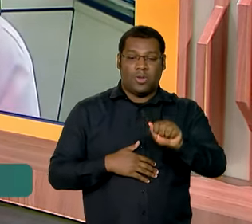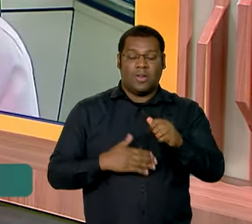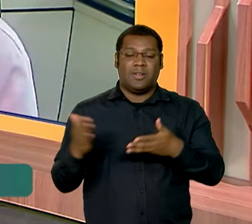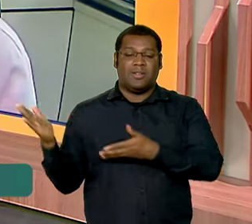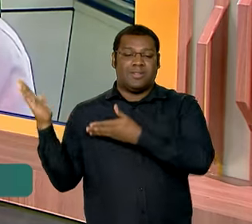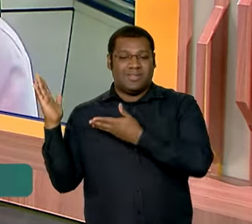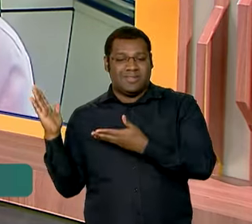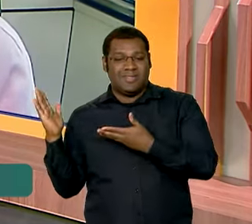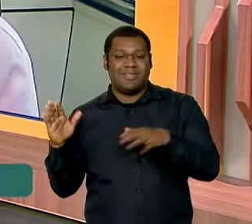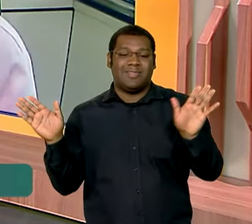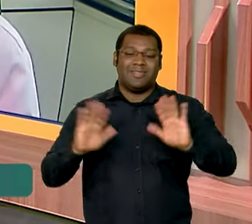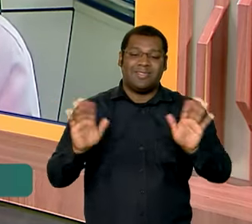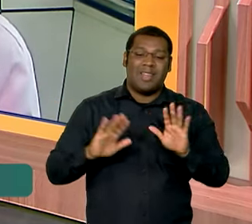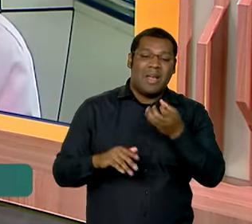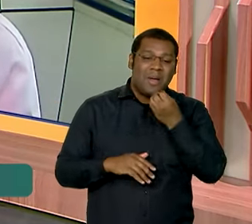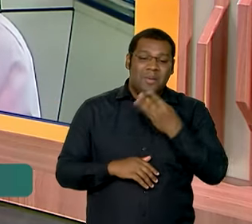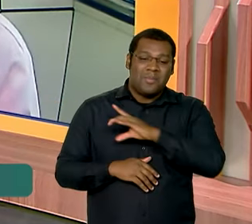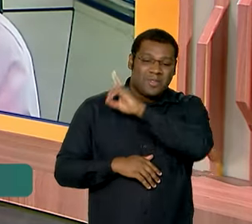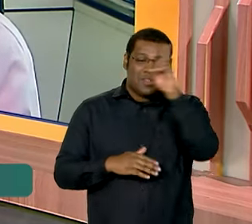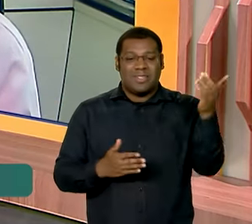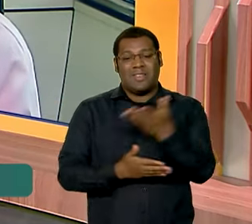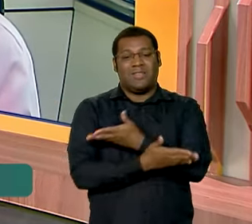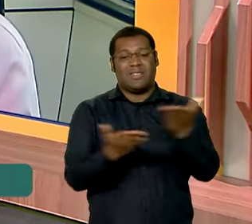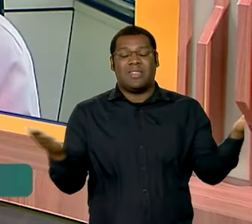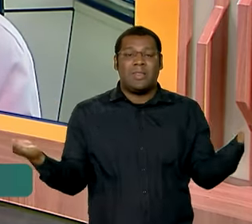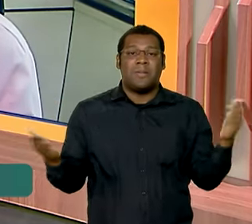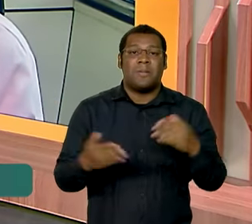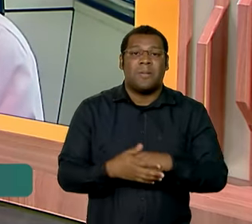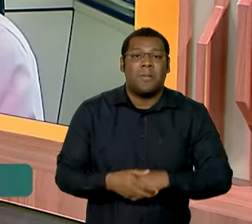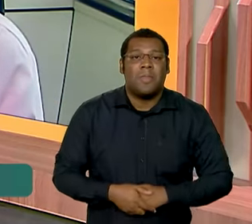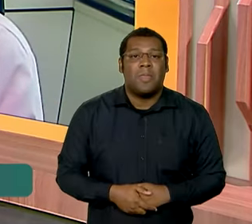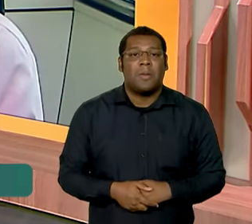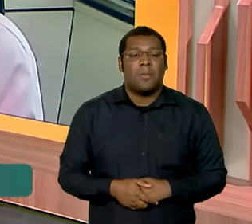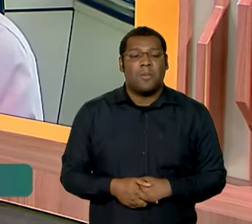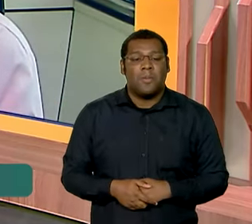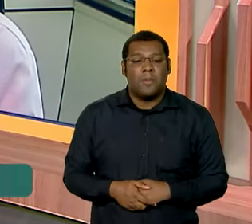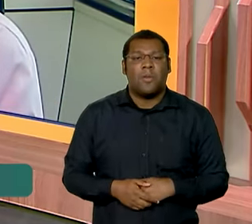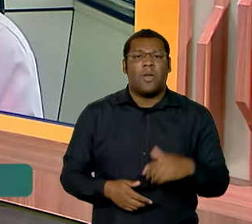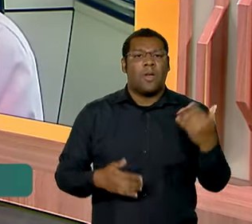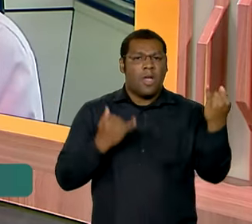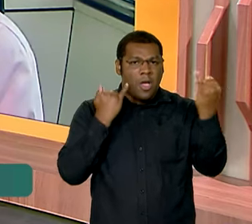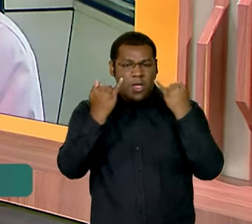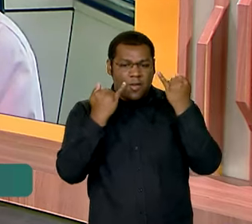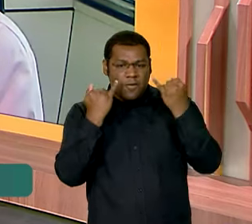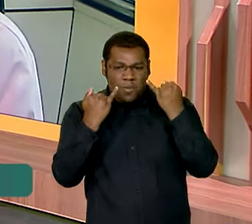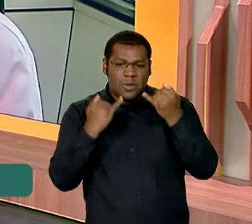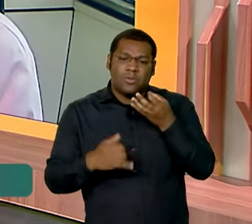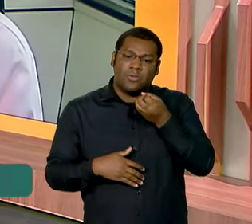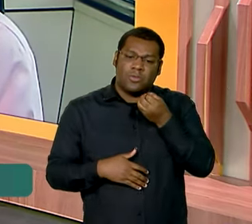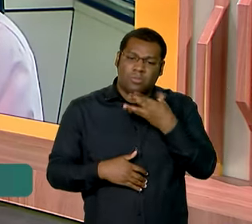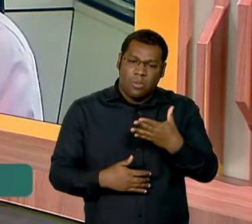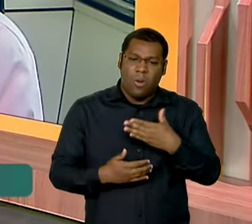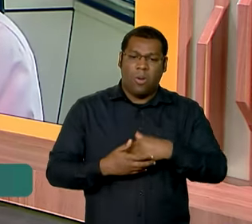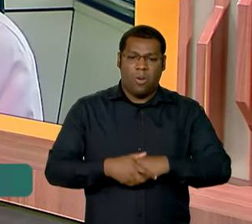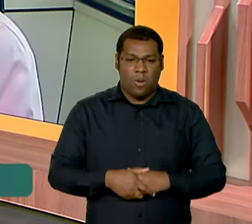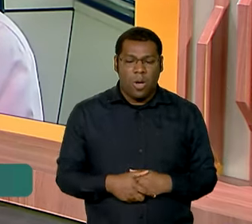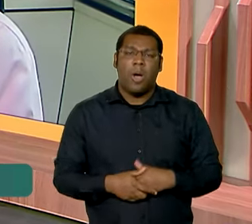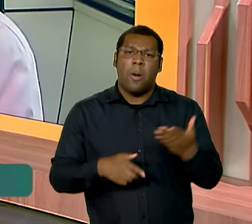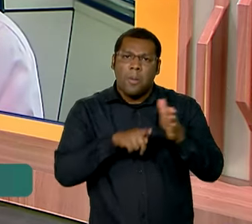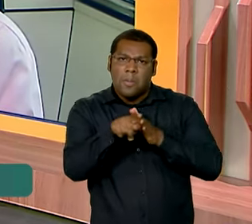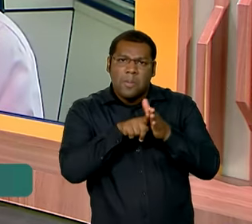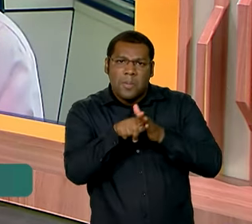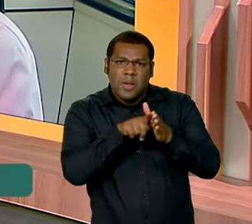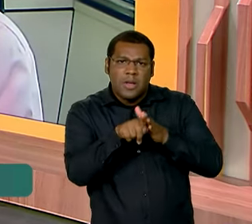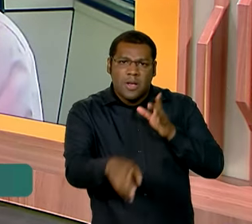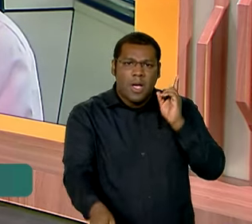Bom dia, Vanessa. Bom dia a todos que estão nos assistindo. Diretora, os dados são positivos. O resultado desse estudo aí